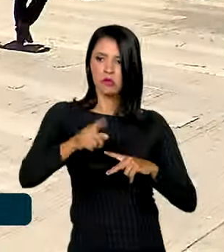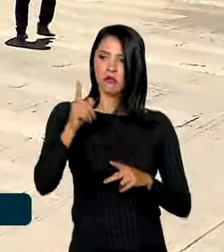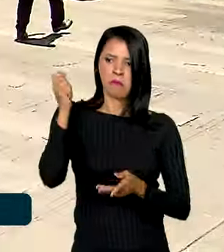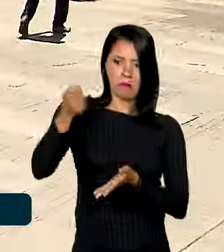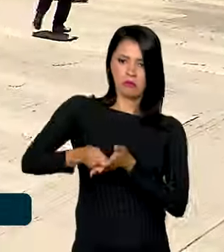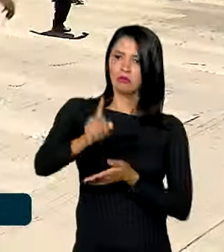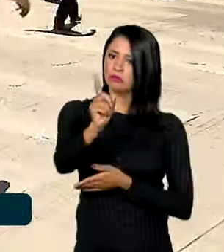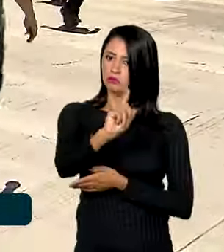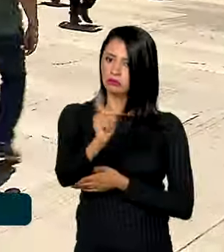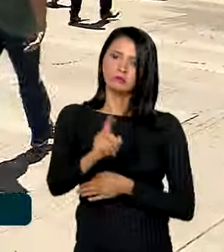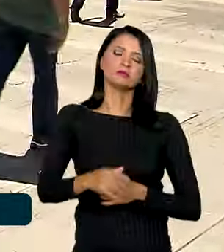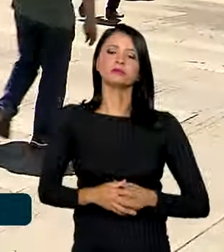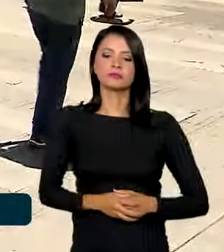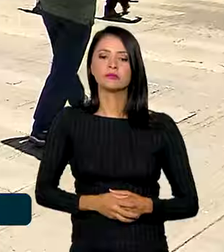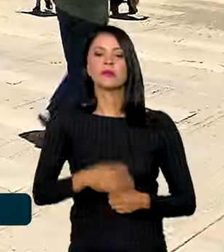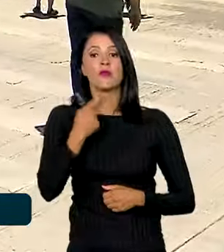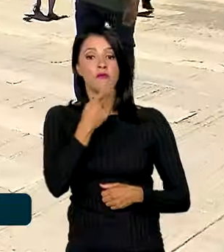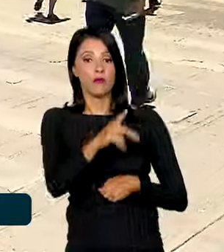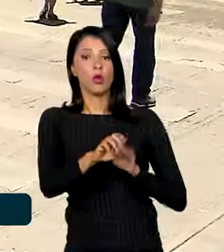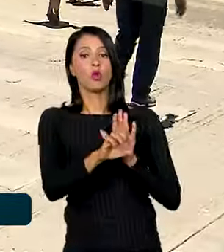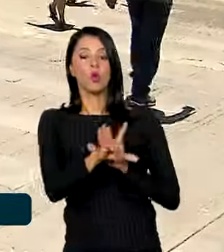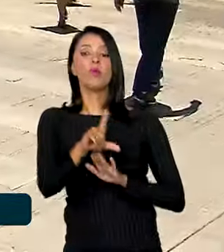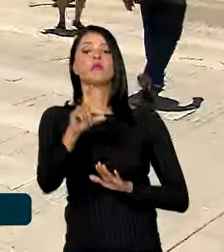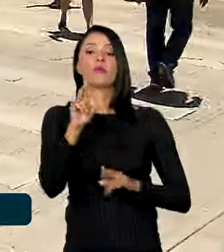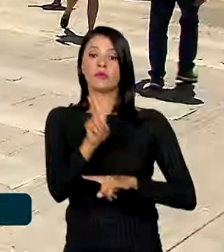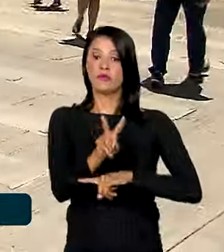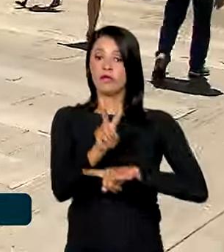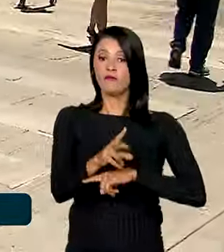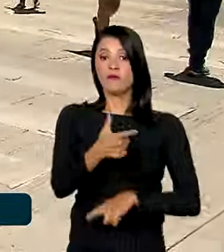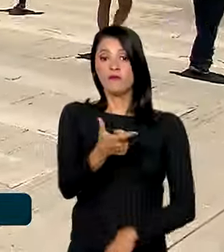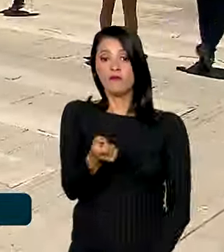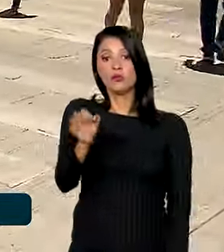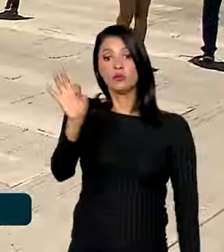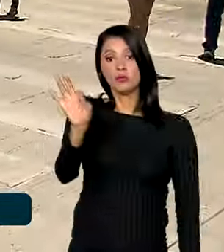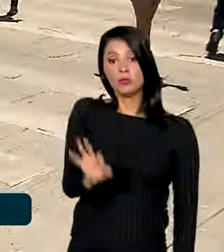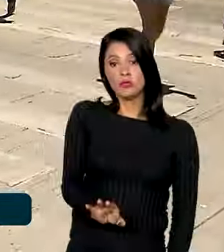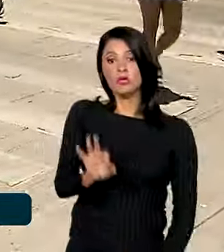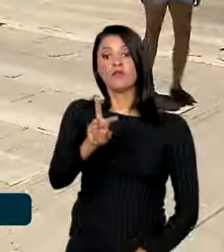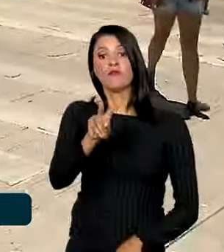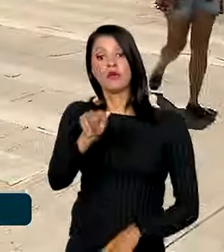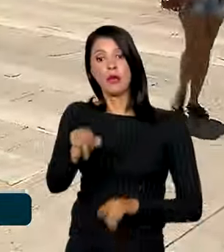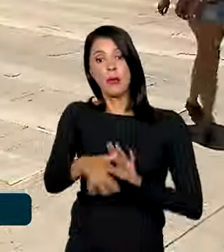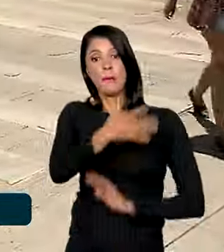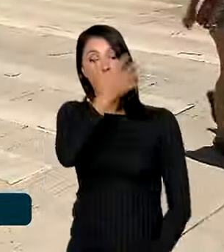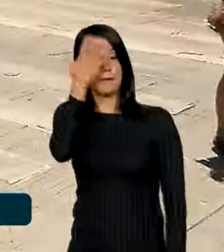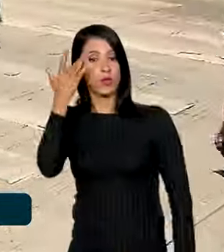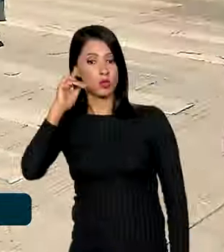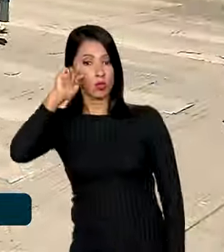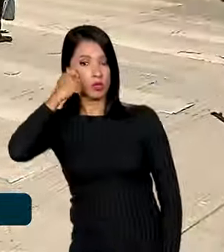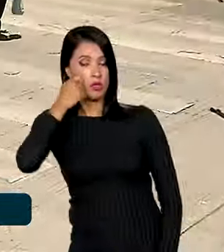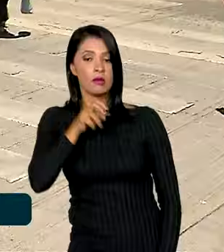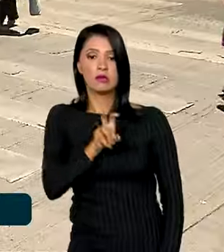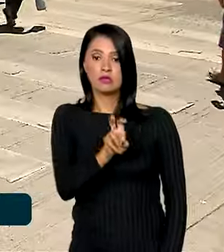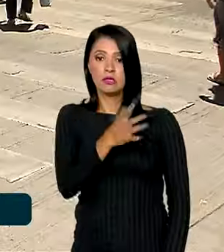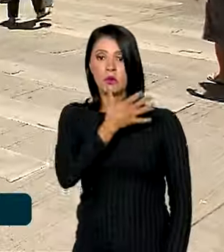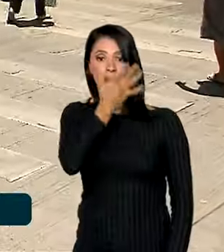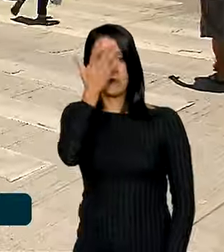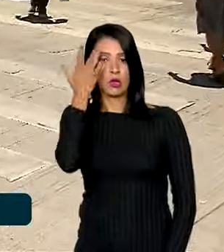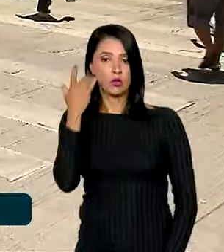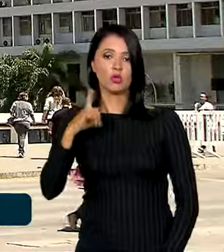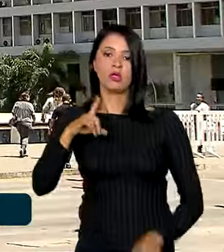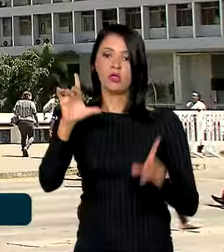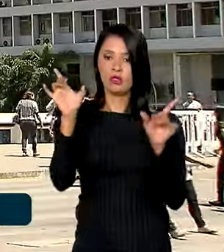editais prevêem que haverá reserva de 20% de vagas para pessoas negras, 5% para pessoas com